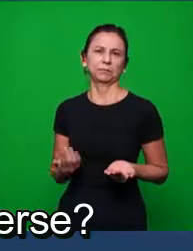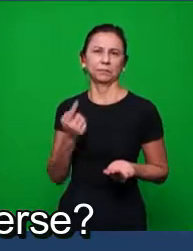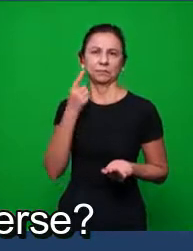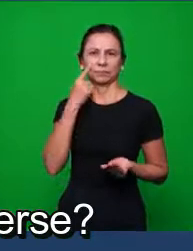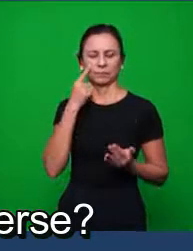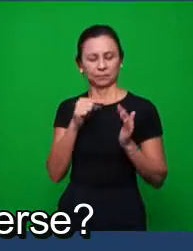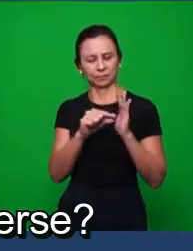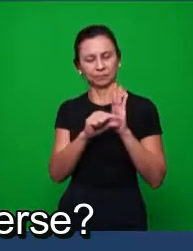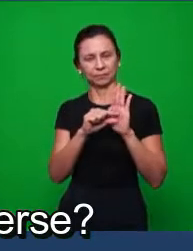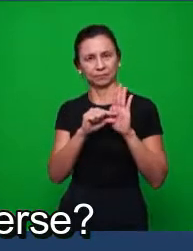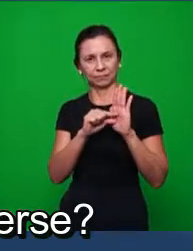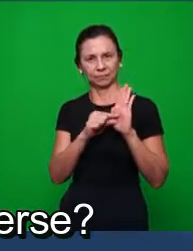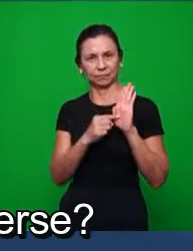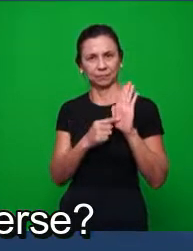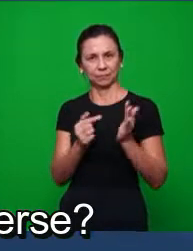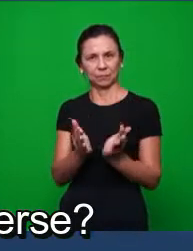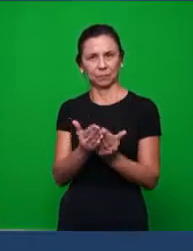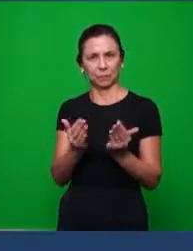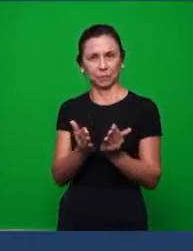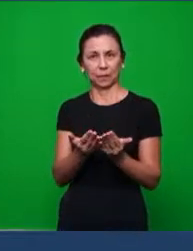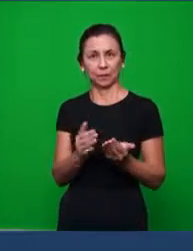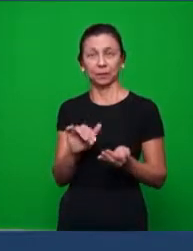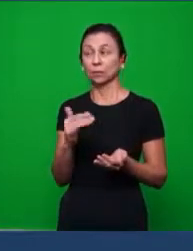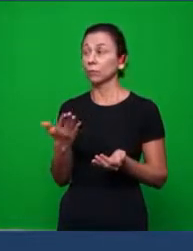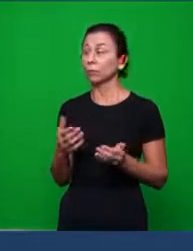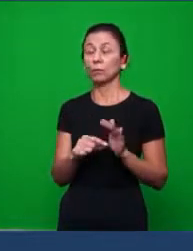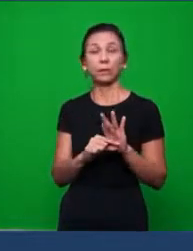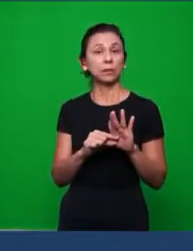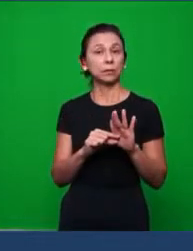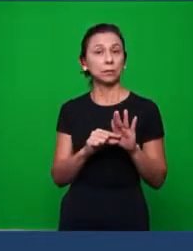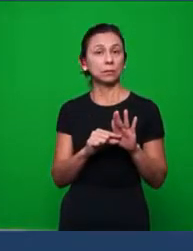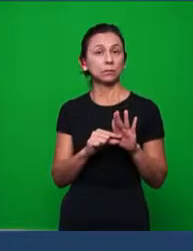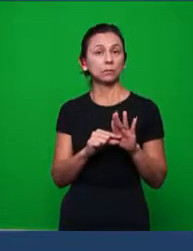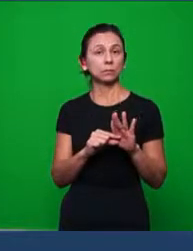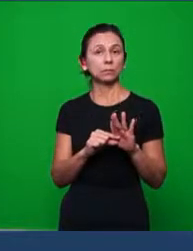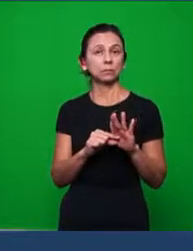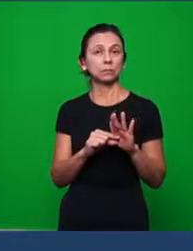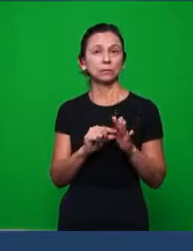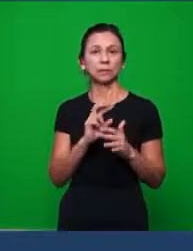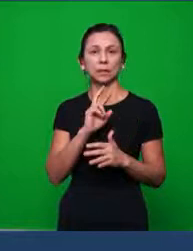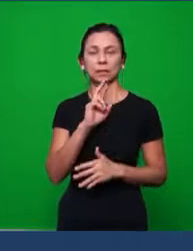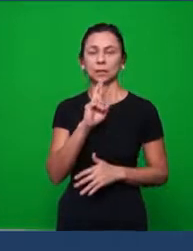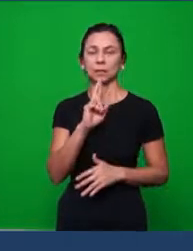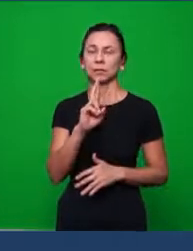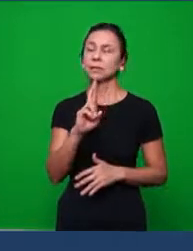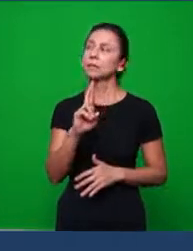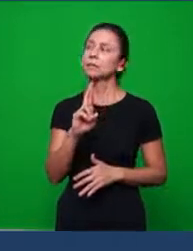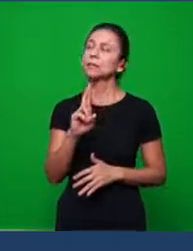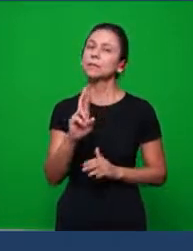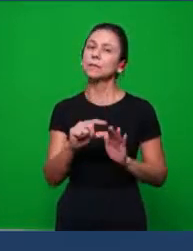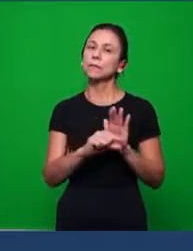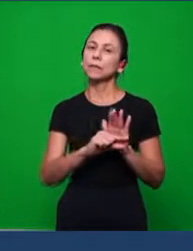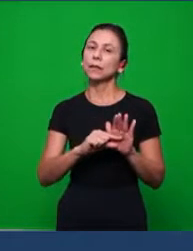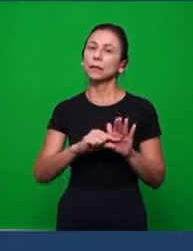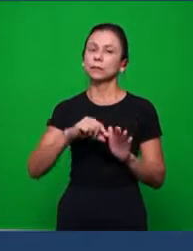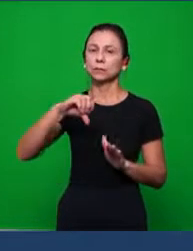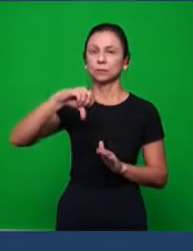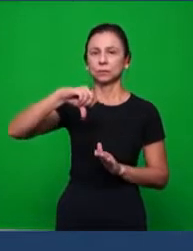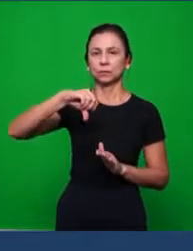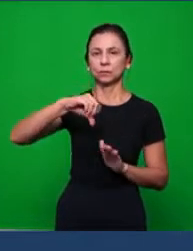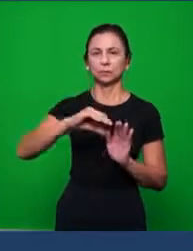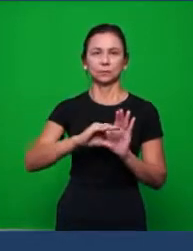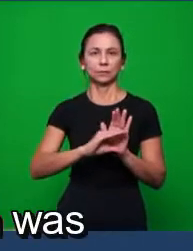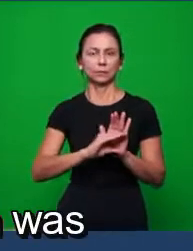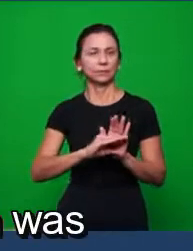que fala da pobreza. Qual é o verso? A resposta está verso 9 do capítulo